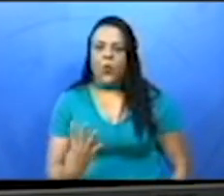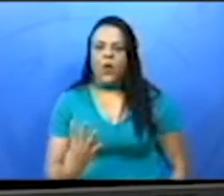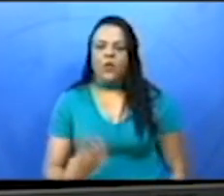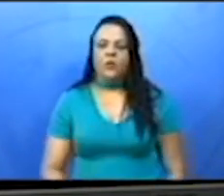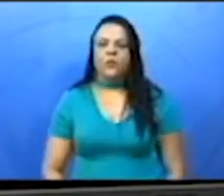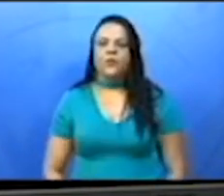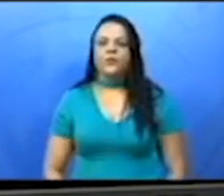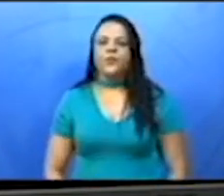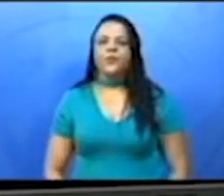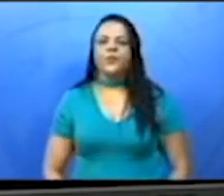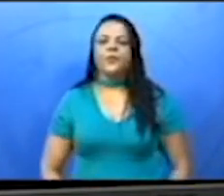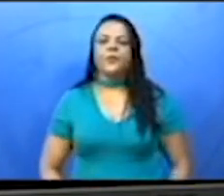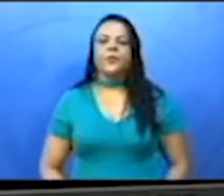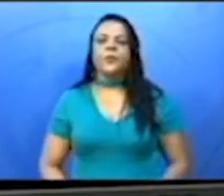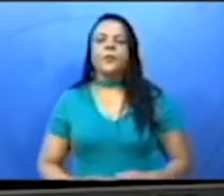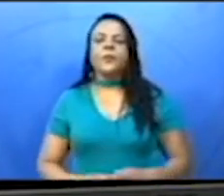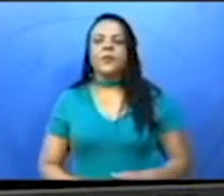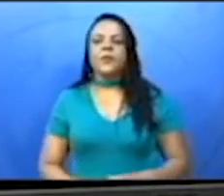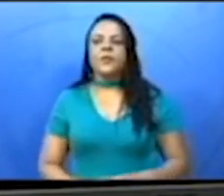Vamos lá!